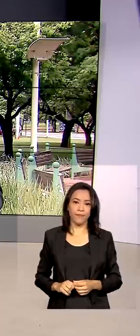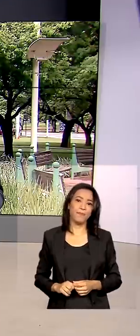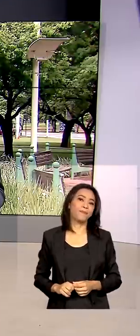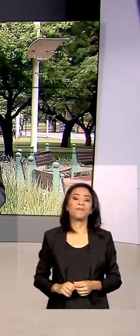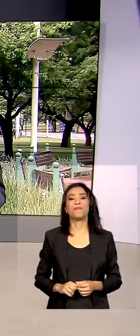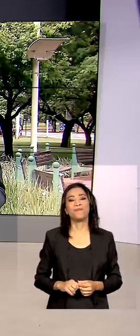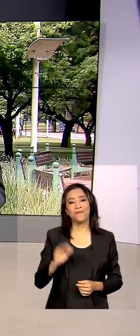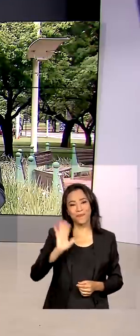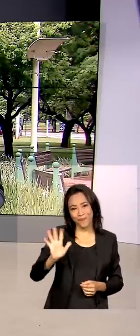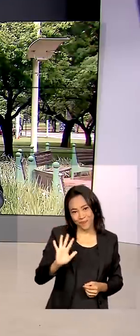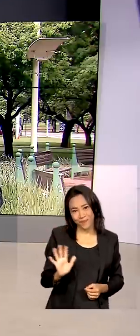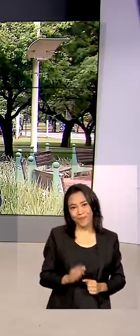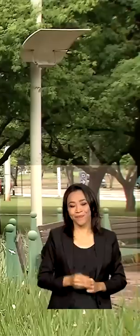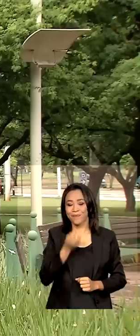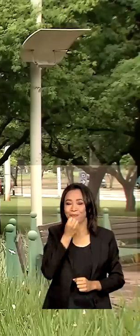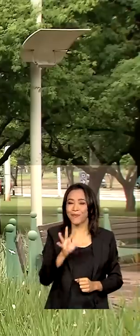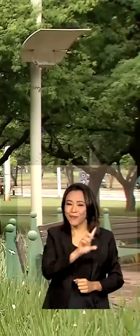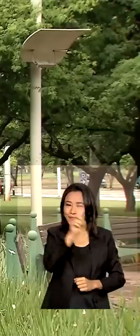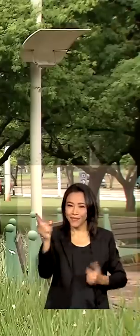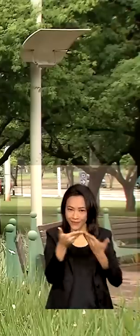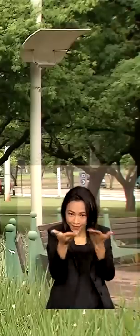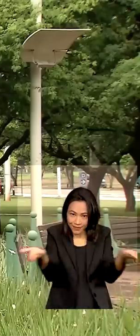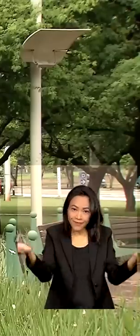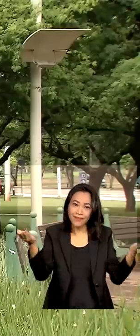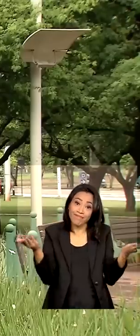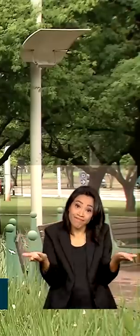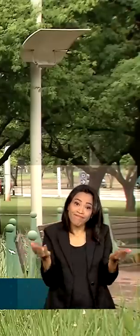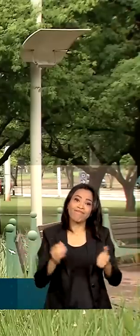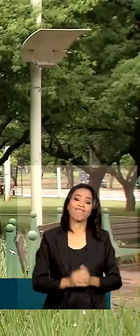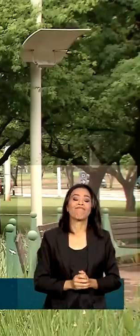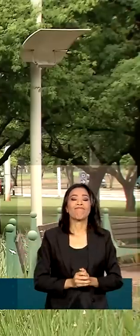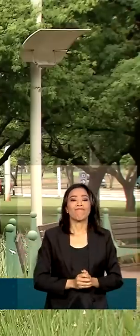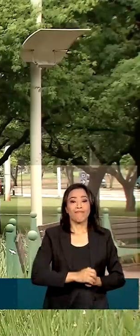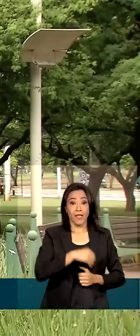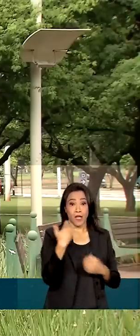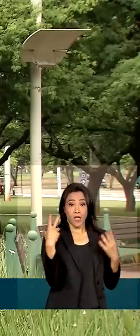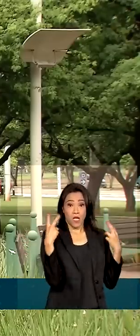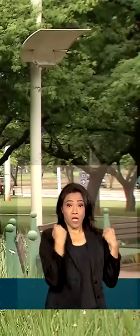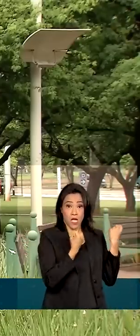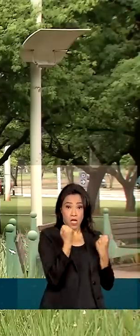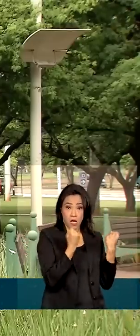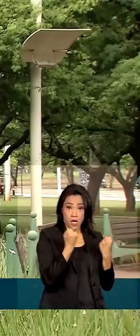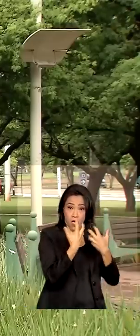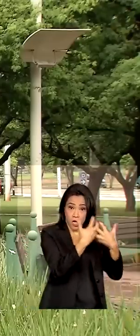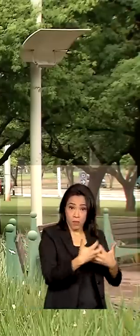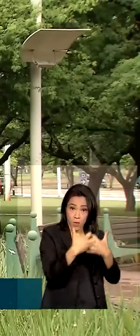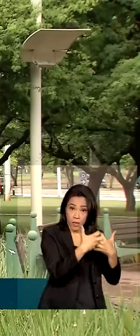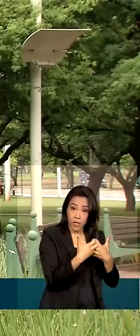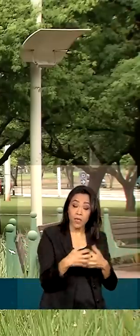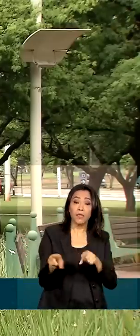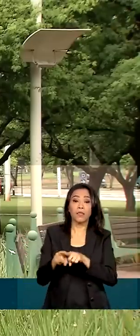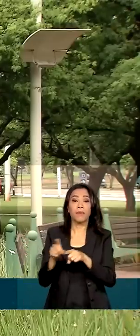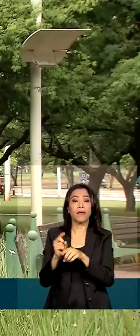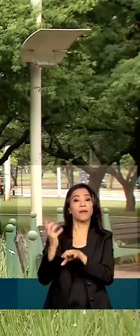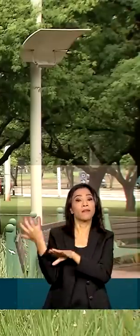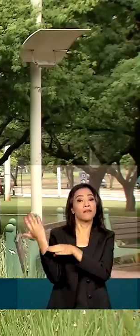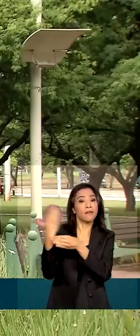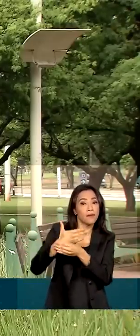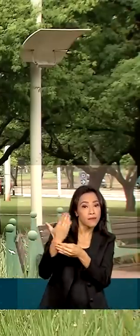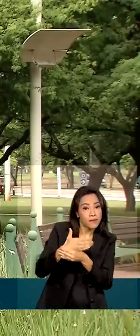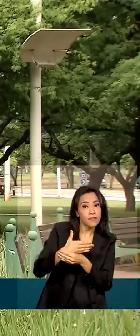Olá, Mara. Bom dia para você e bom dia a todos. É isso, né? Os caminhoneiros e taxistas interessados em entrar com o recurso